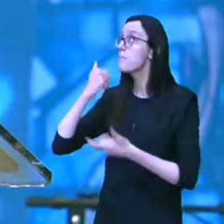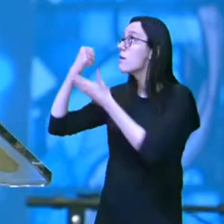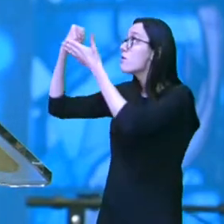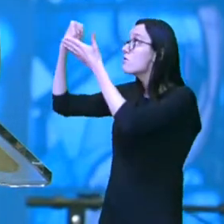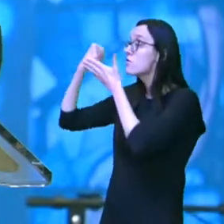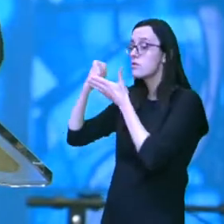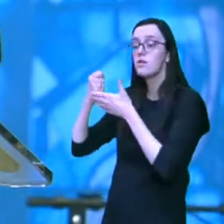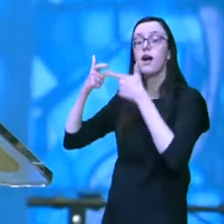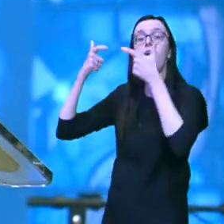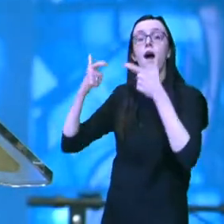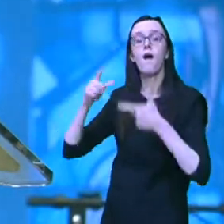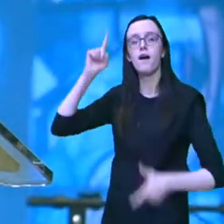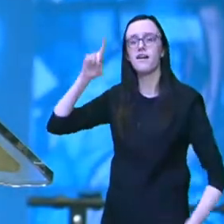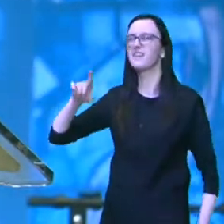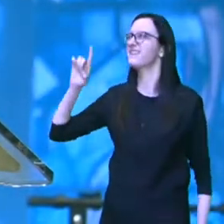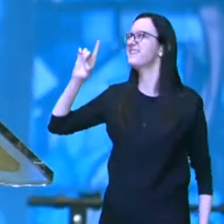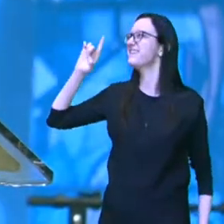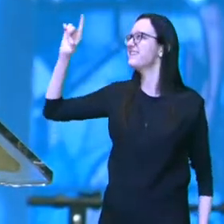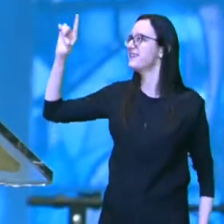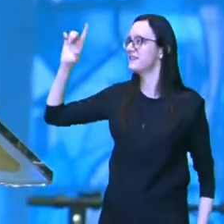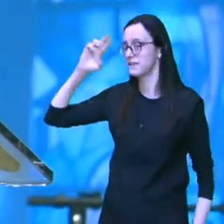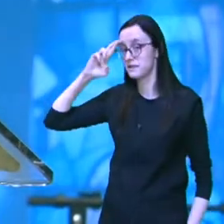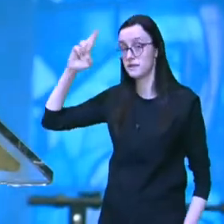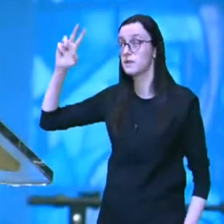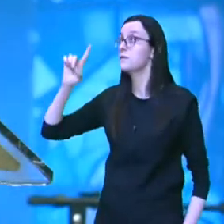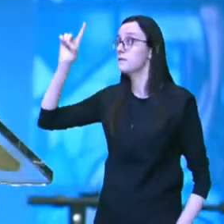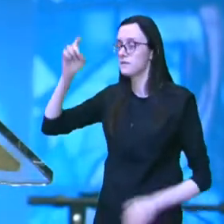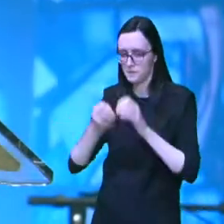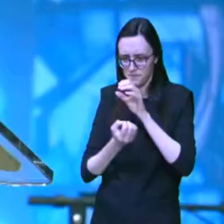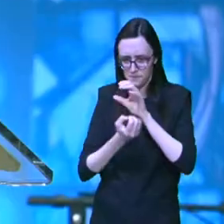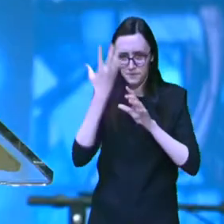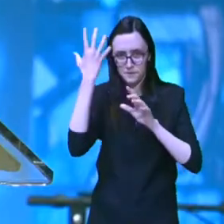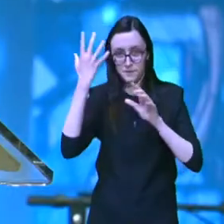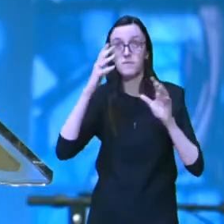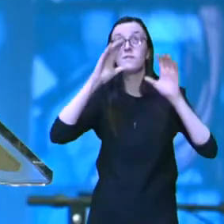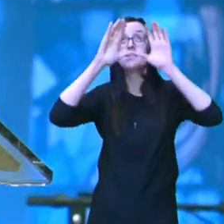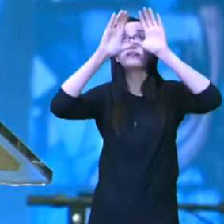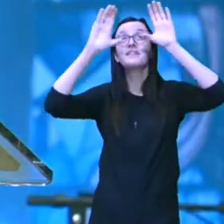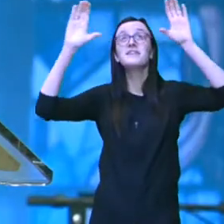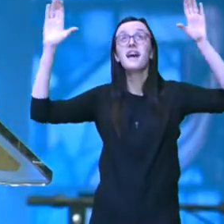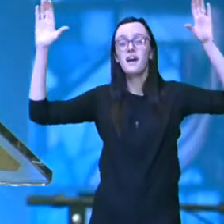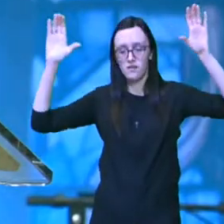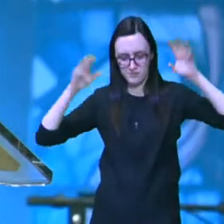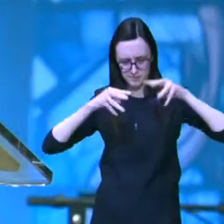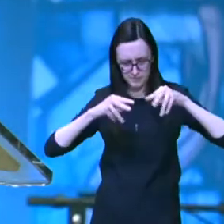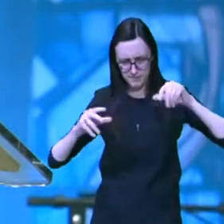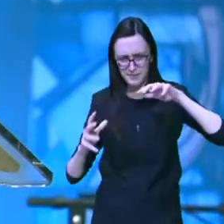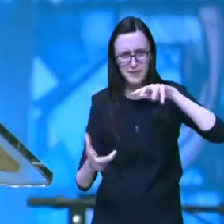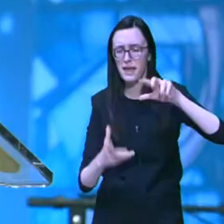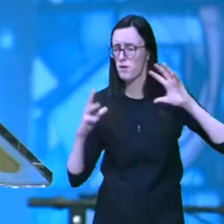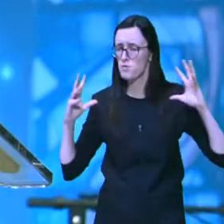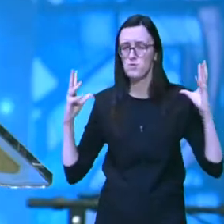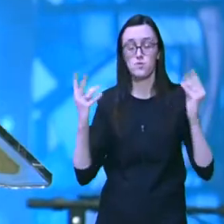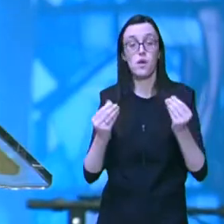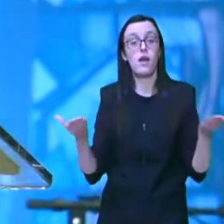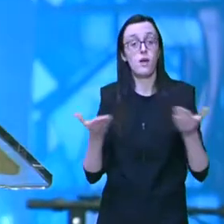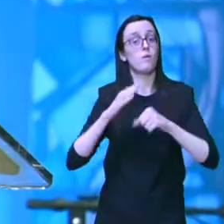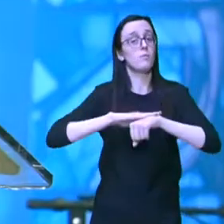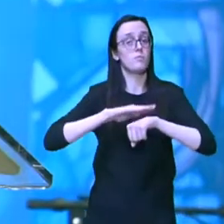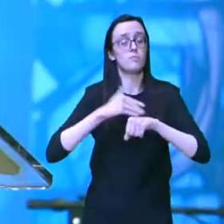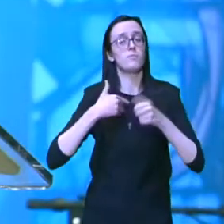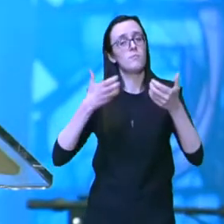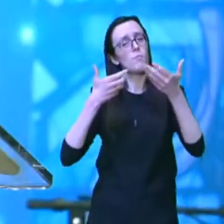vem do Senhor que fez os céus e a terra, e nesse tempo quero convidar você